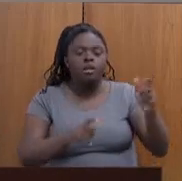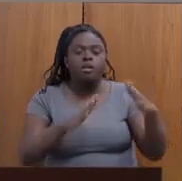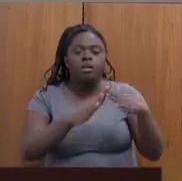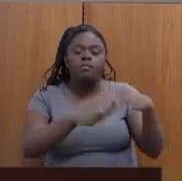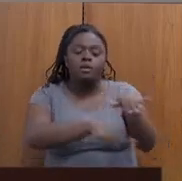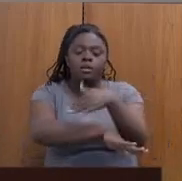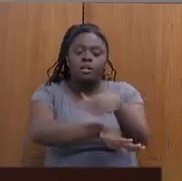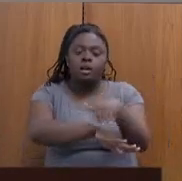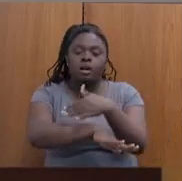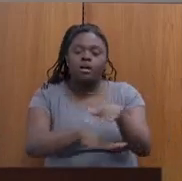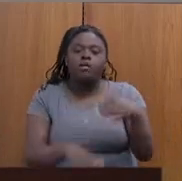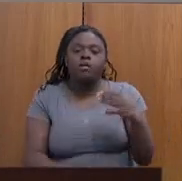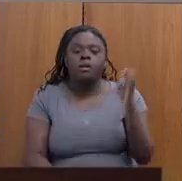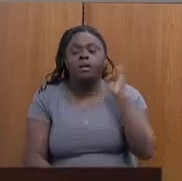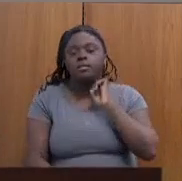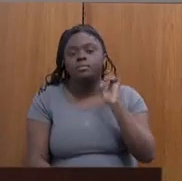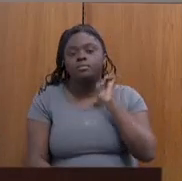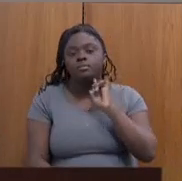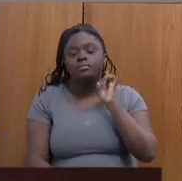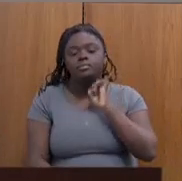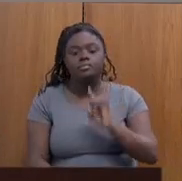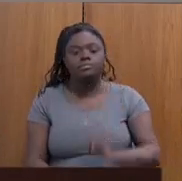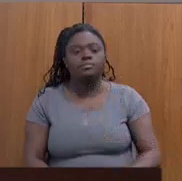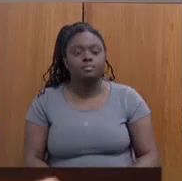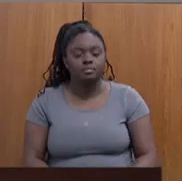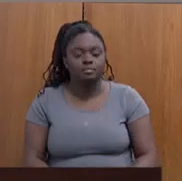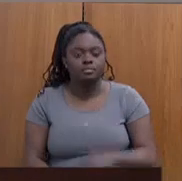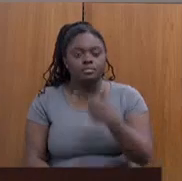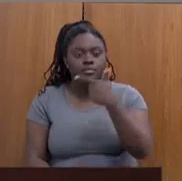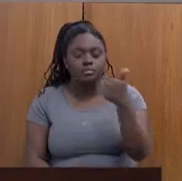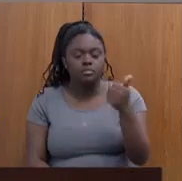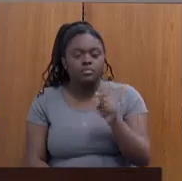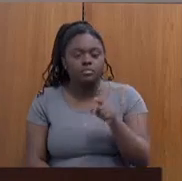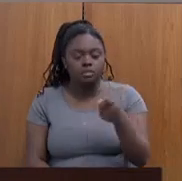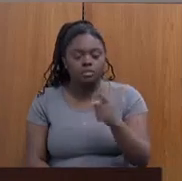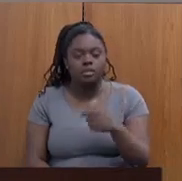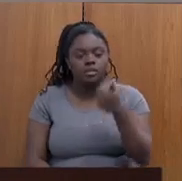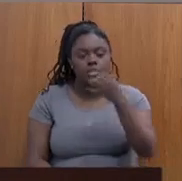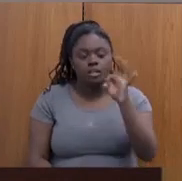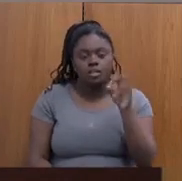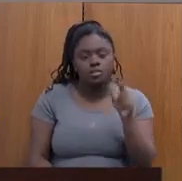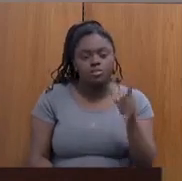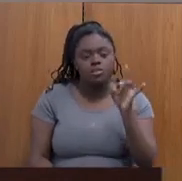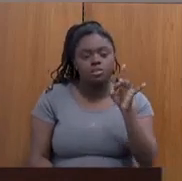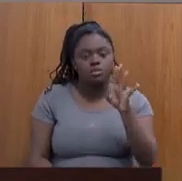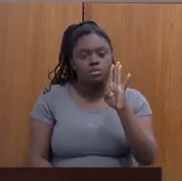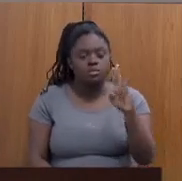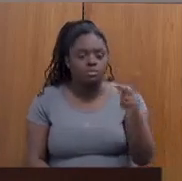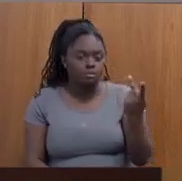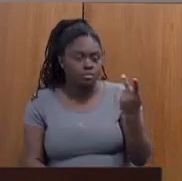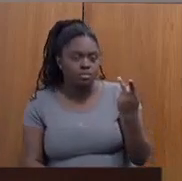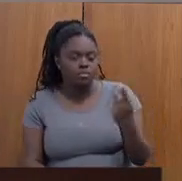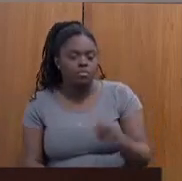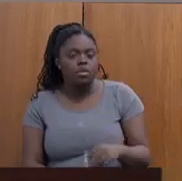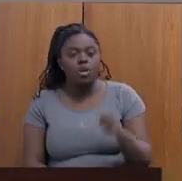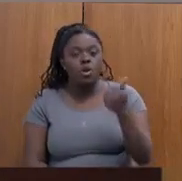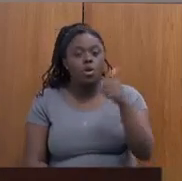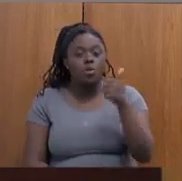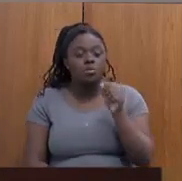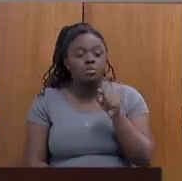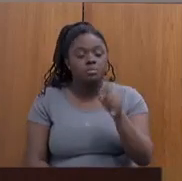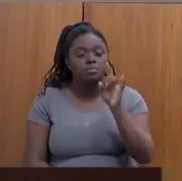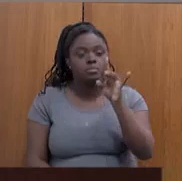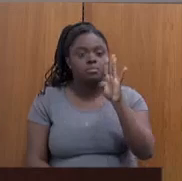Gerais. Em Minas Gerais. Em Minas Gerais, 21 mil. Sendo 10 mil, só em Belo Horizonte. 11 mil só em Belo Horizonte.